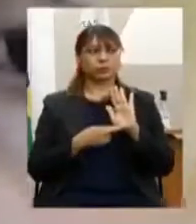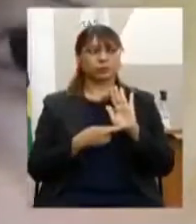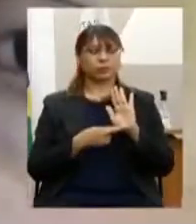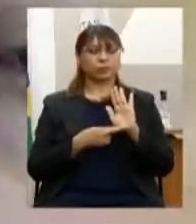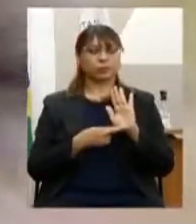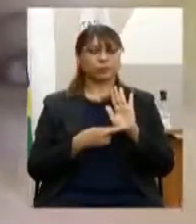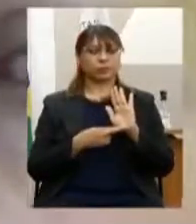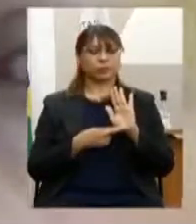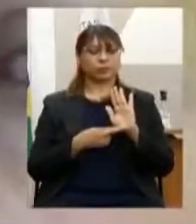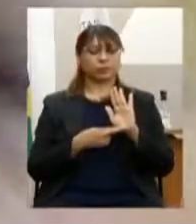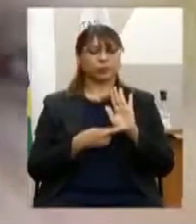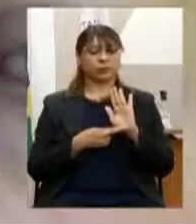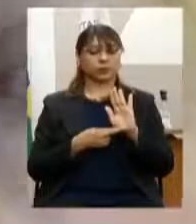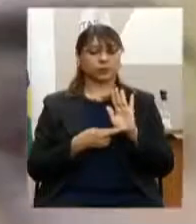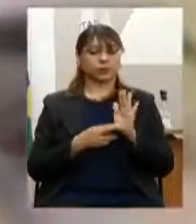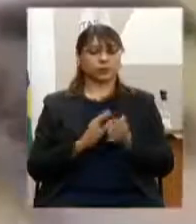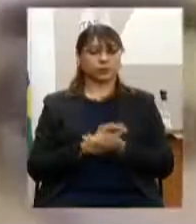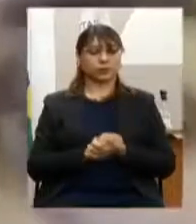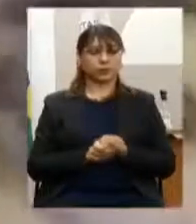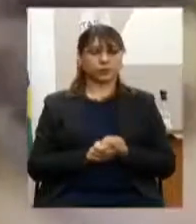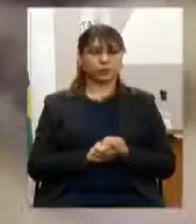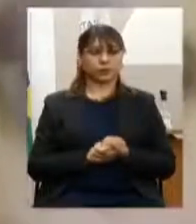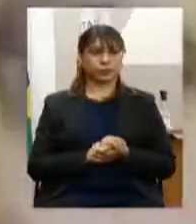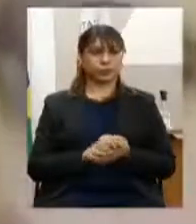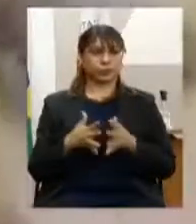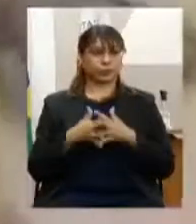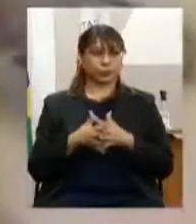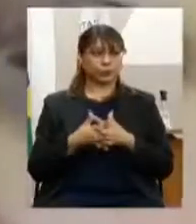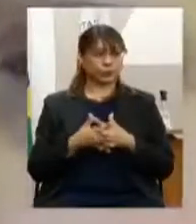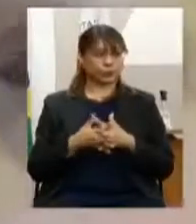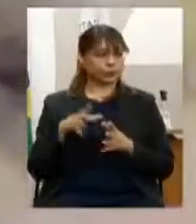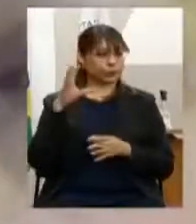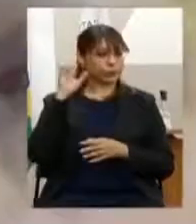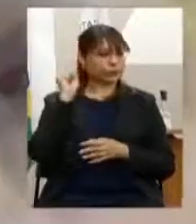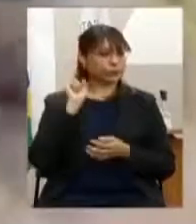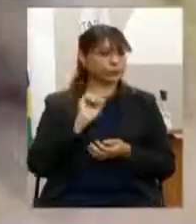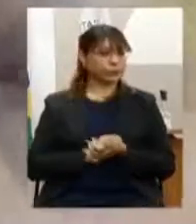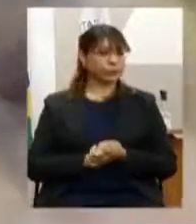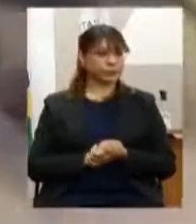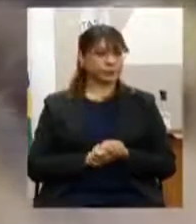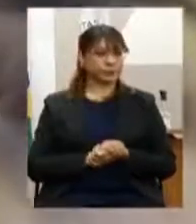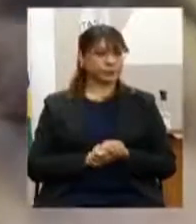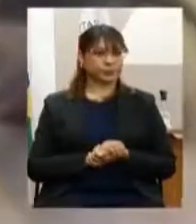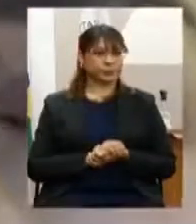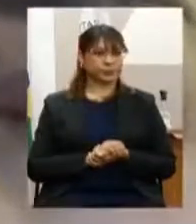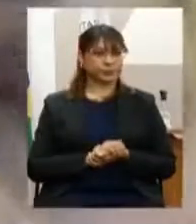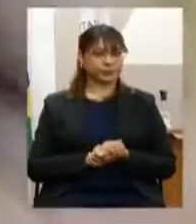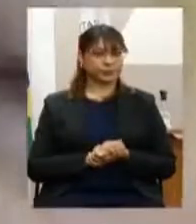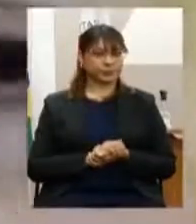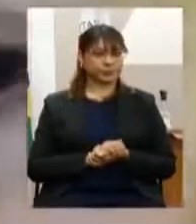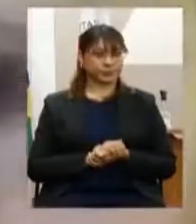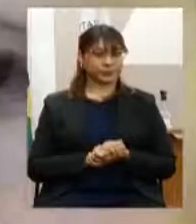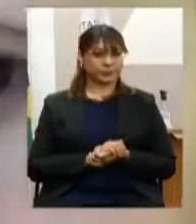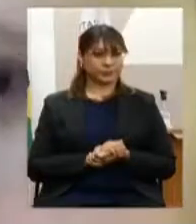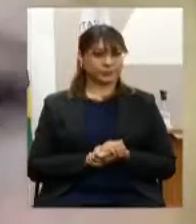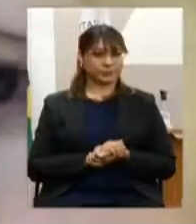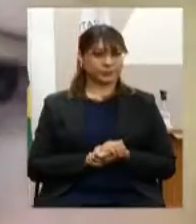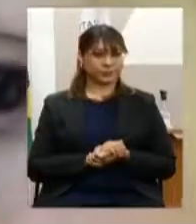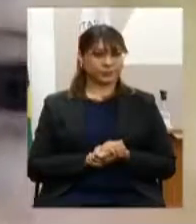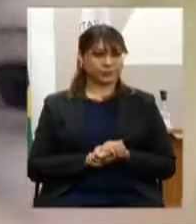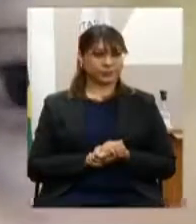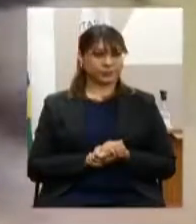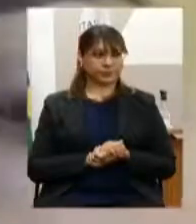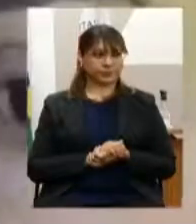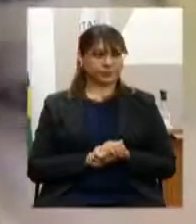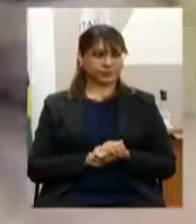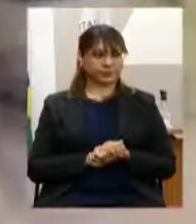em dia 17 de novembro. Um abraço dizer a você, Maria Joanita, que apaiano, que